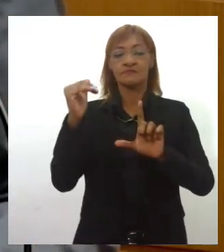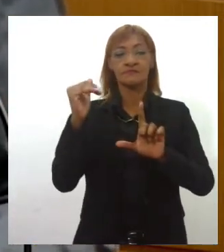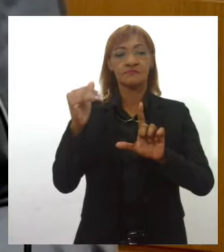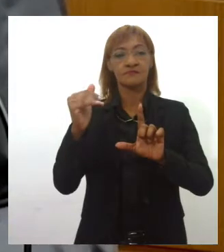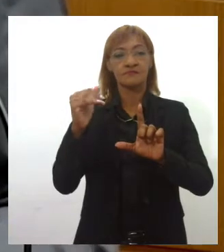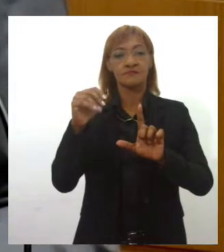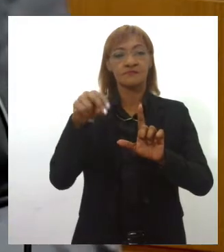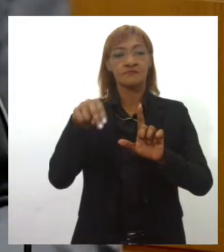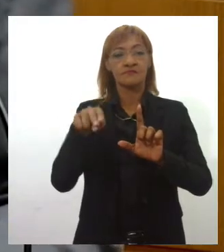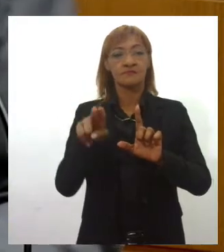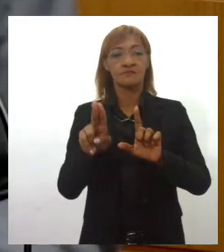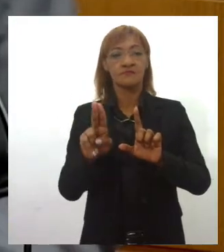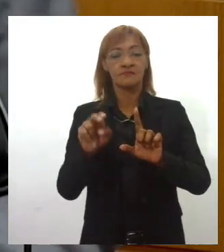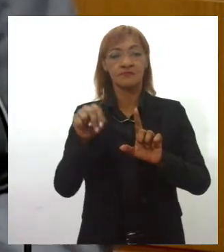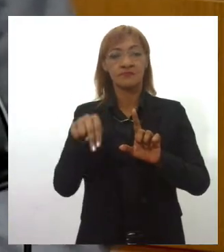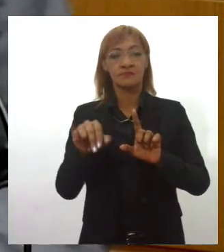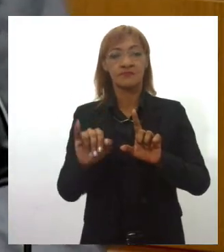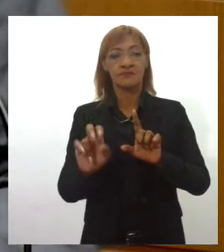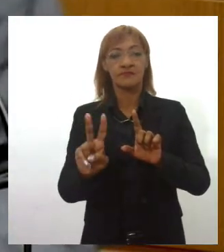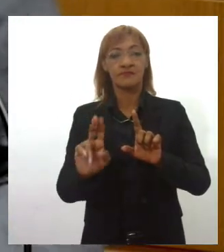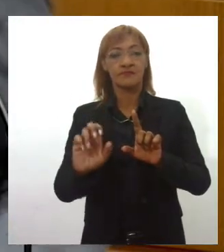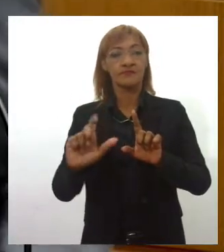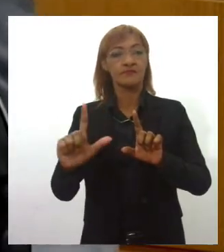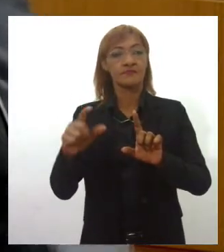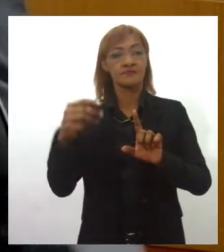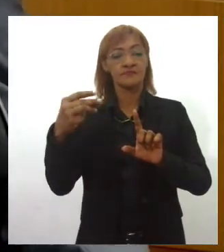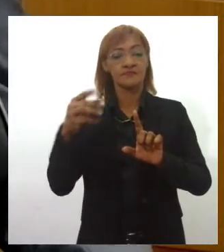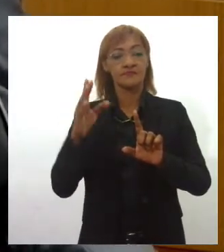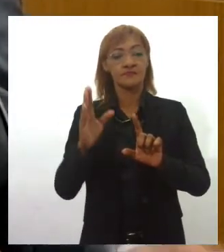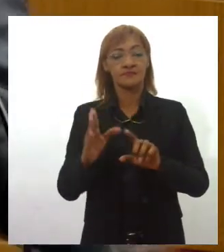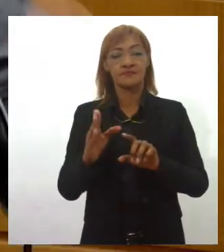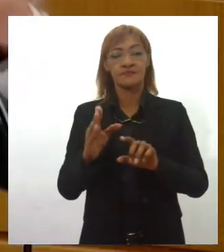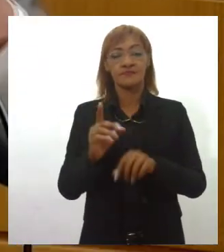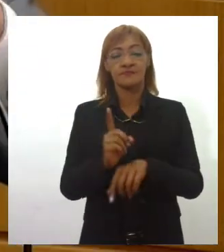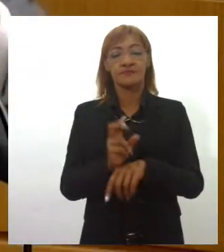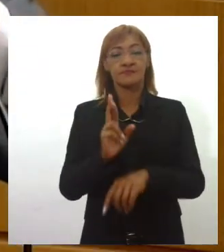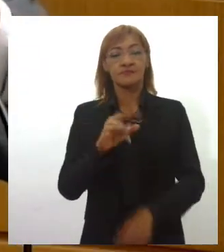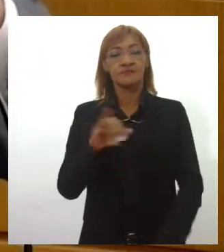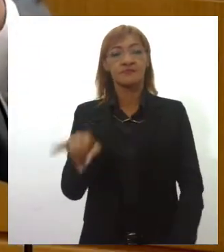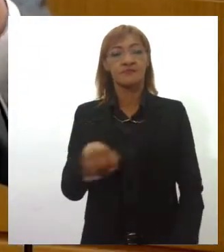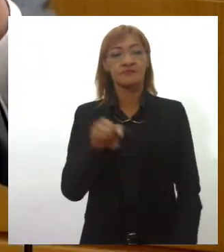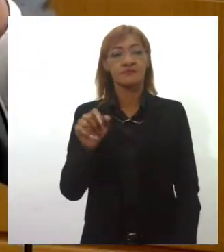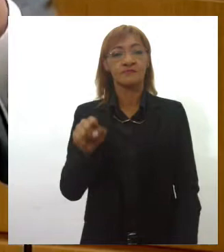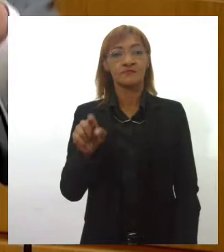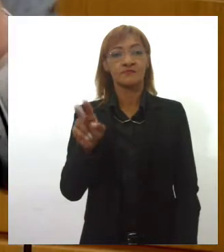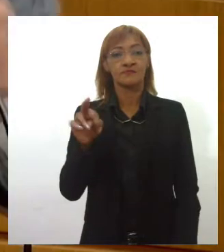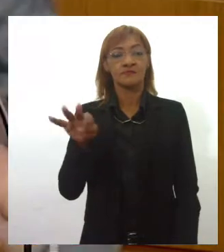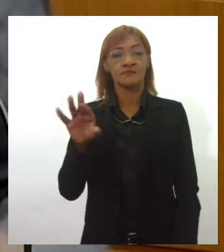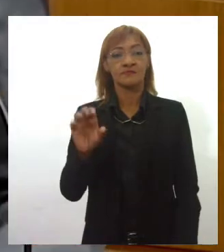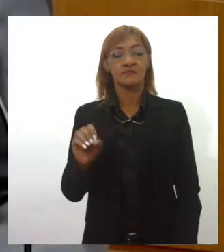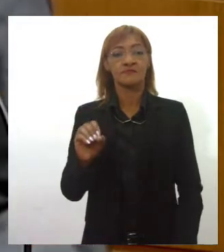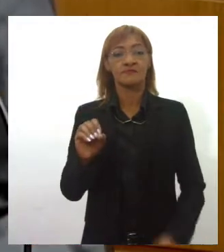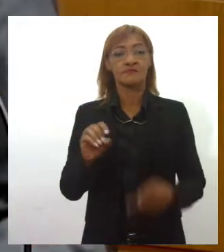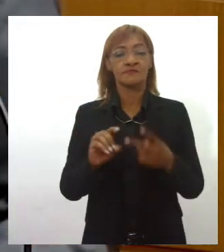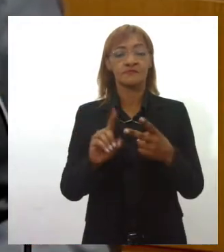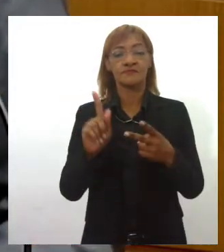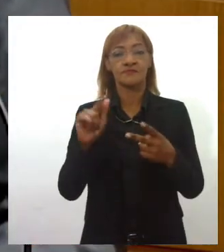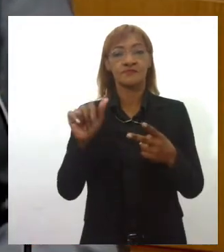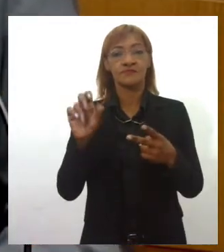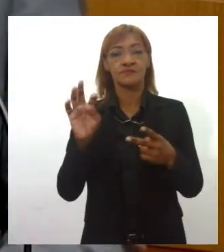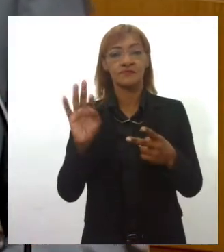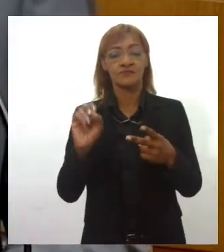Previdência, é dirigida por Dr. José Roberto, Dr. Gil de Salvié e Dr.